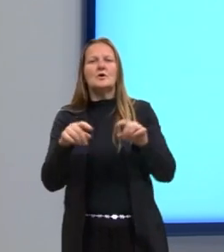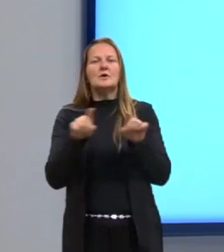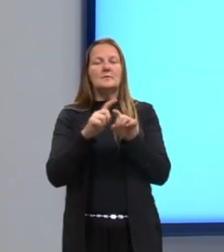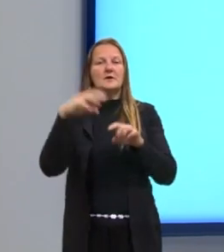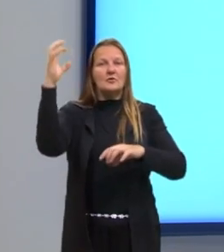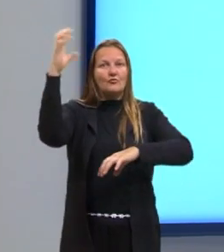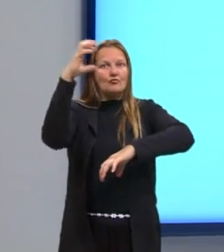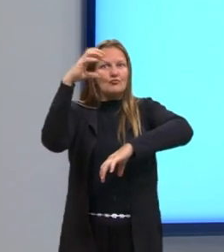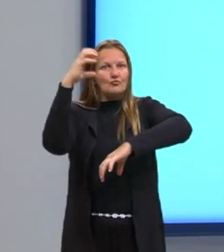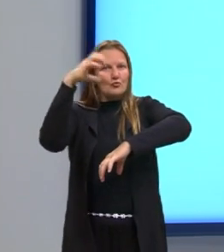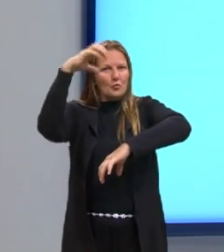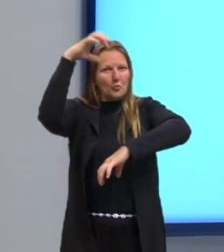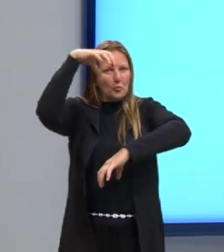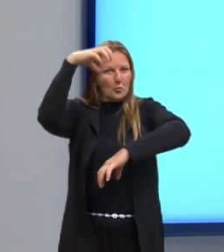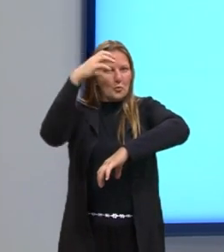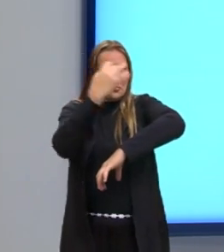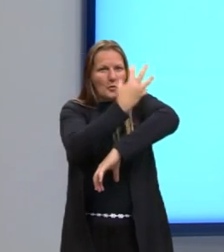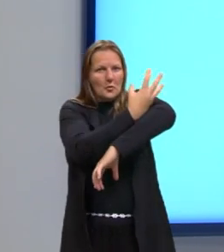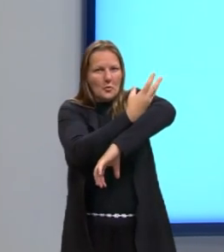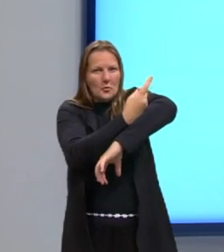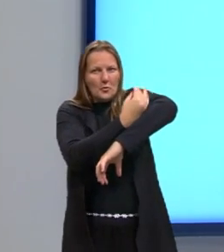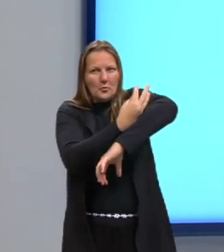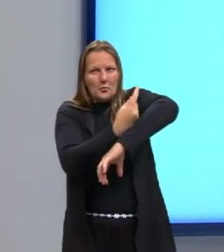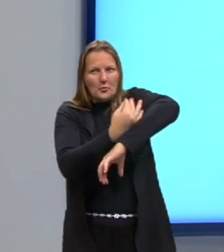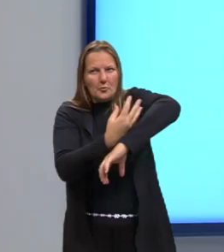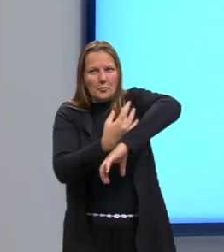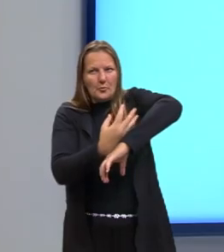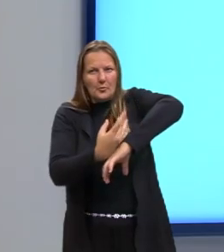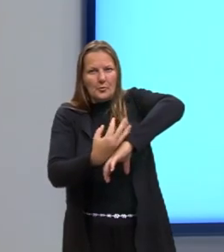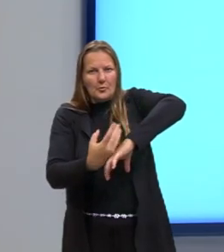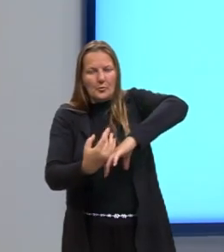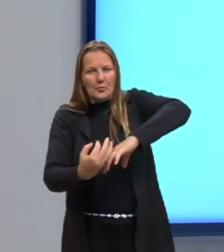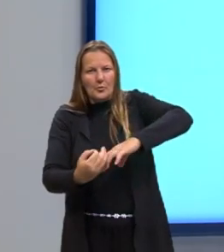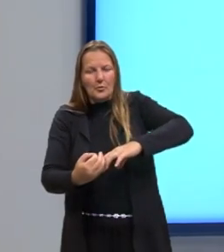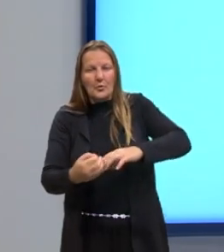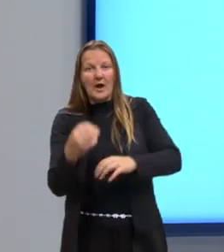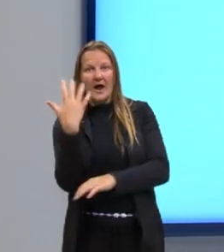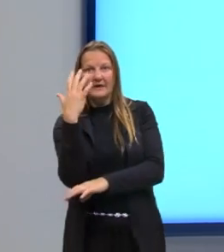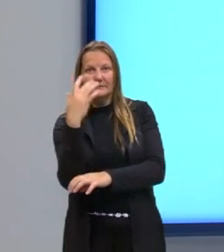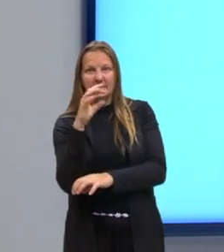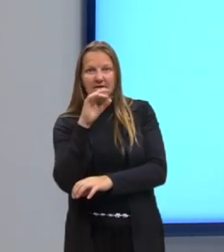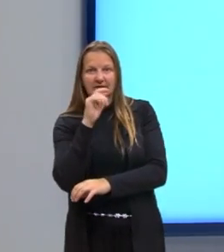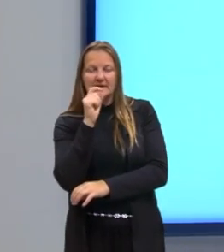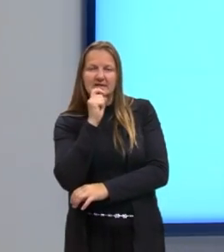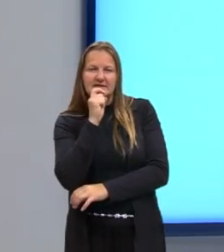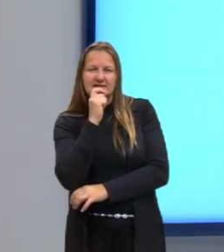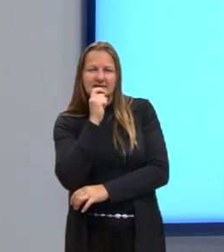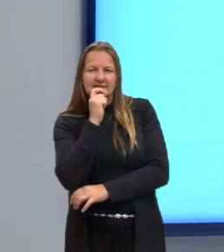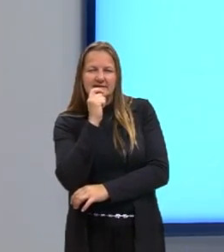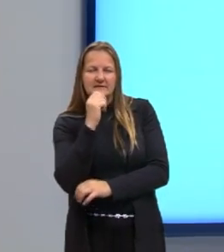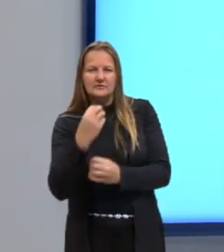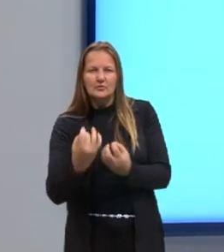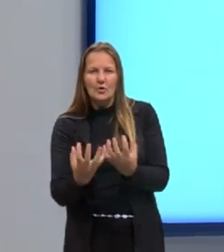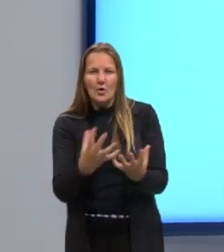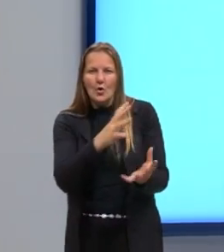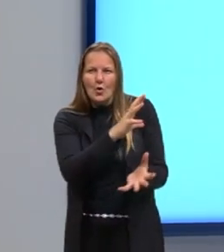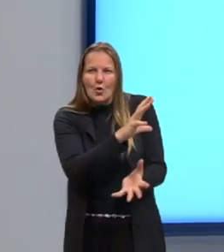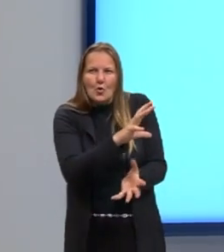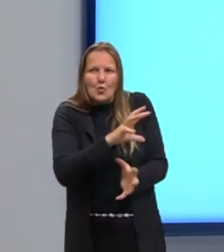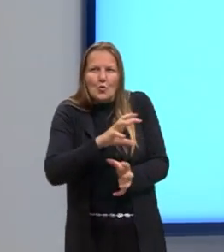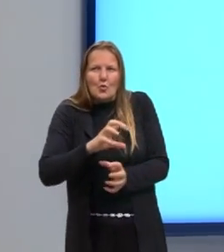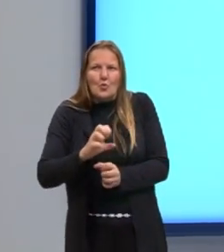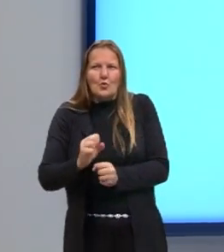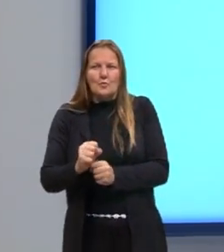elas vão se degradando, vão se decompondo, as plantas absorvem e os animais, quando se alimentam das